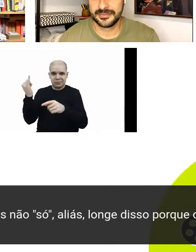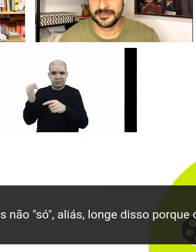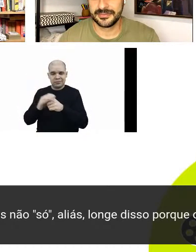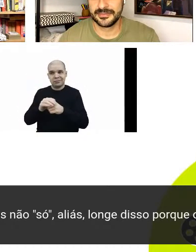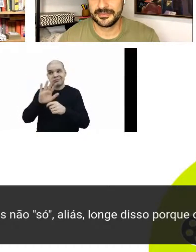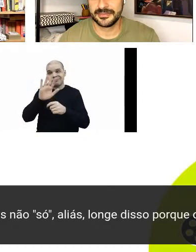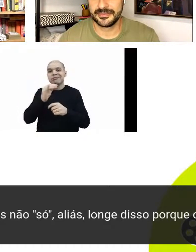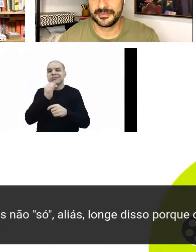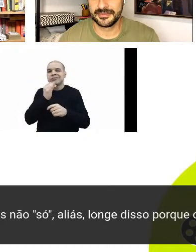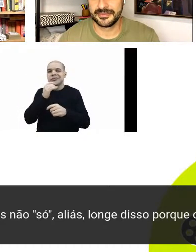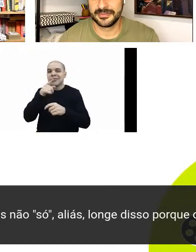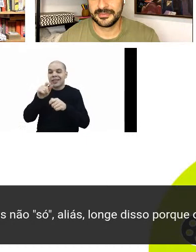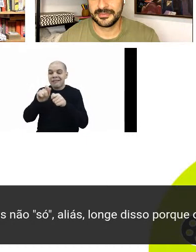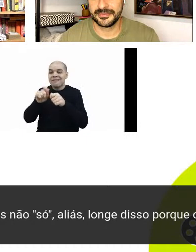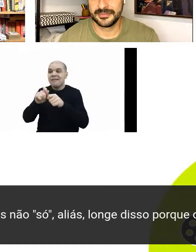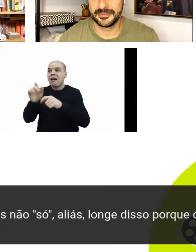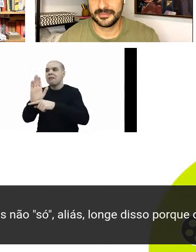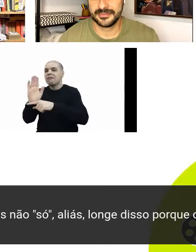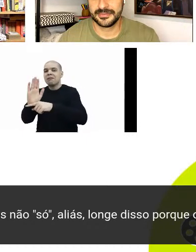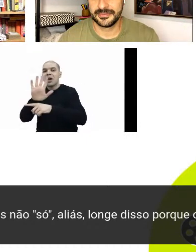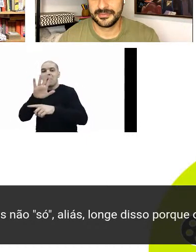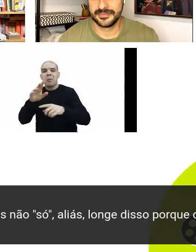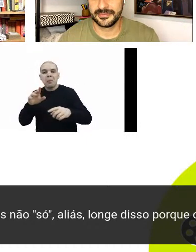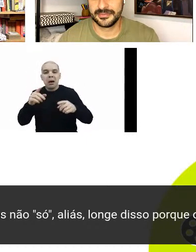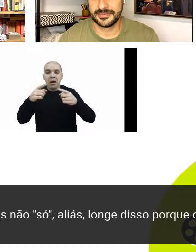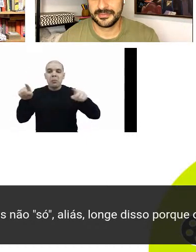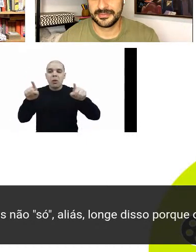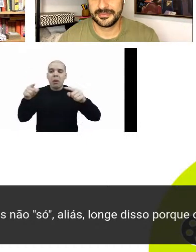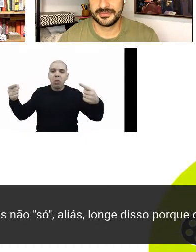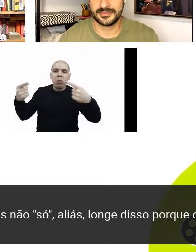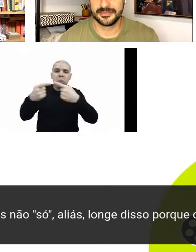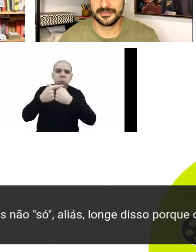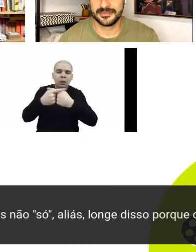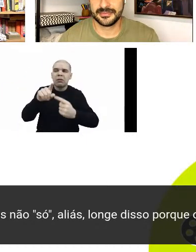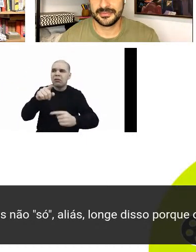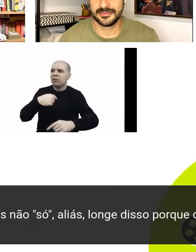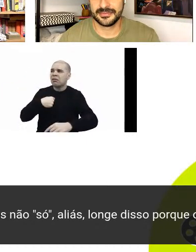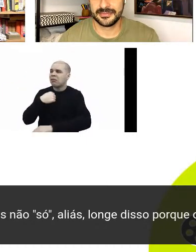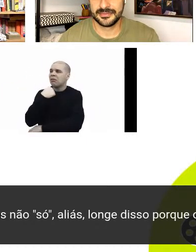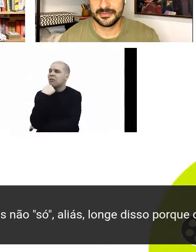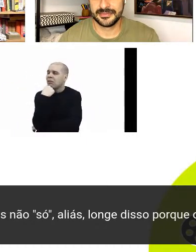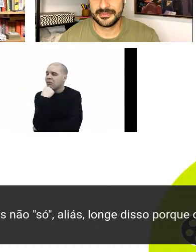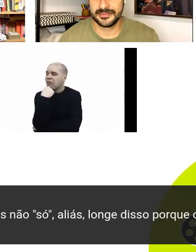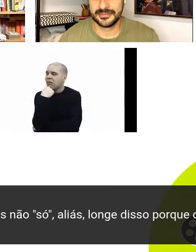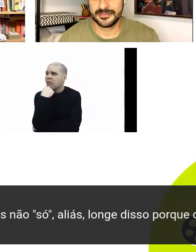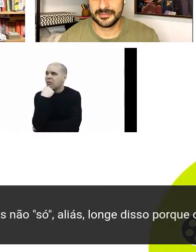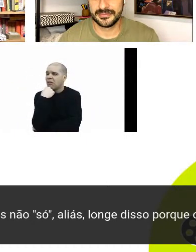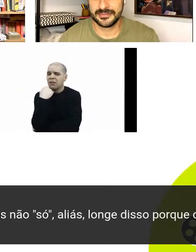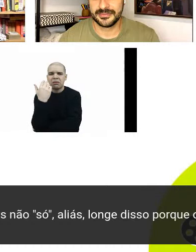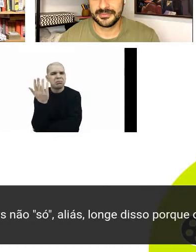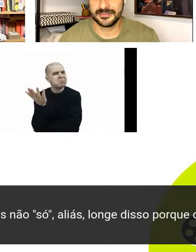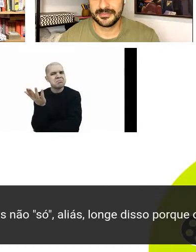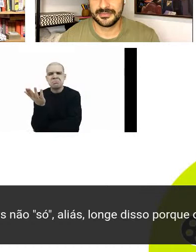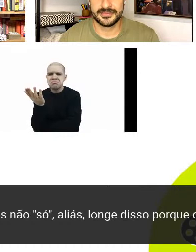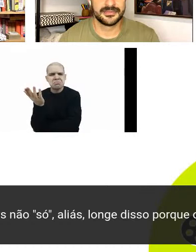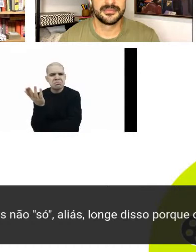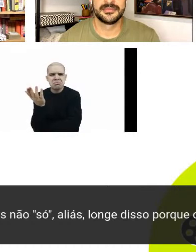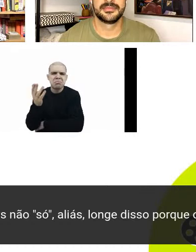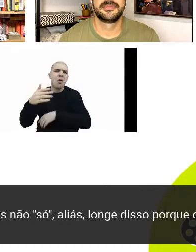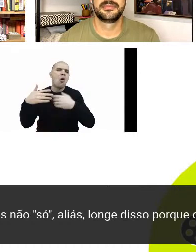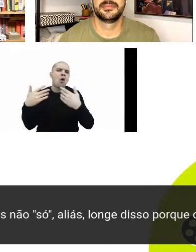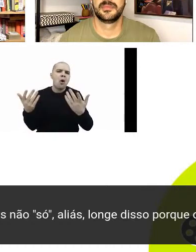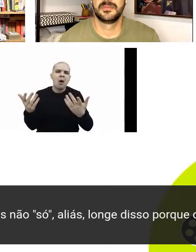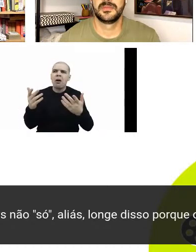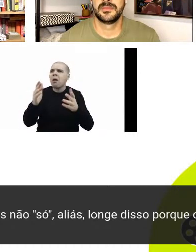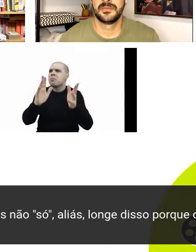errada ali ou imagina você também como não se emocionaria com a trilha ou um desfecho igual no casamento do meu melhor amigo também, que